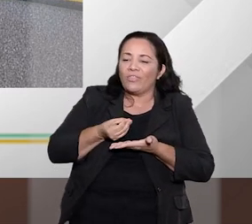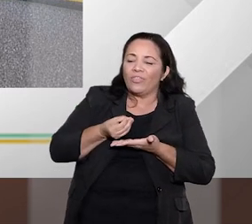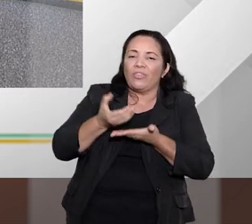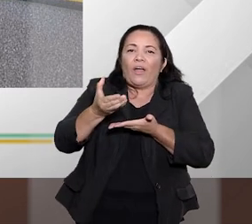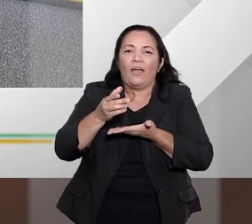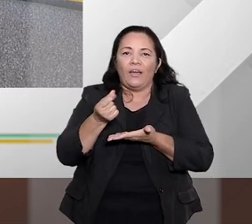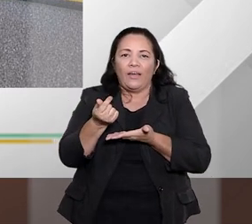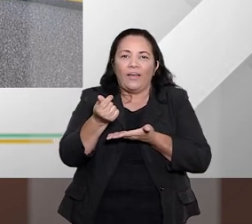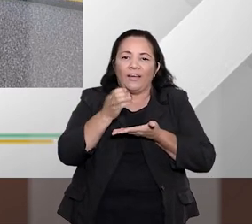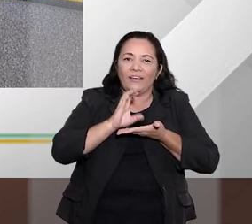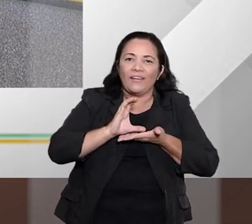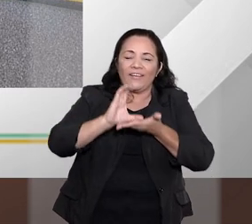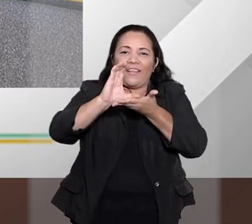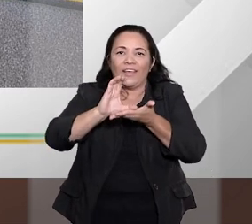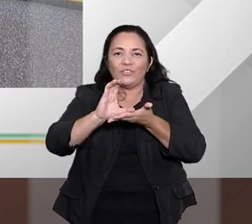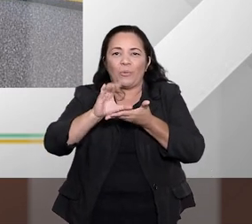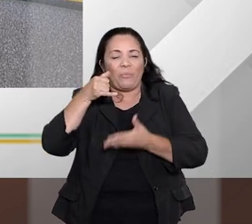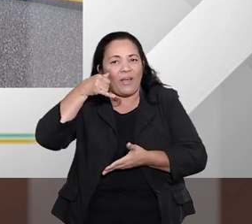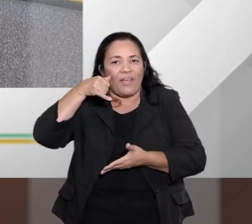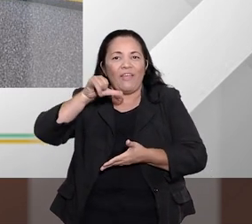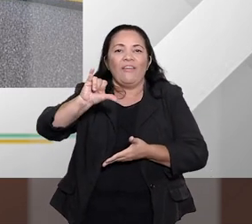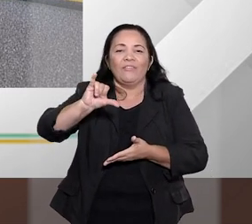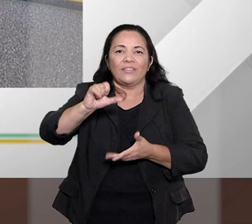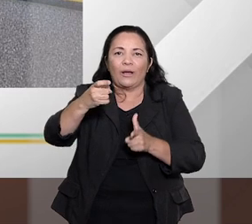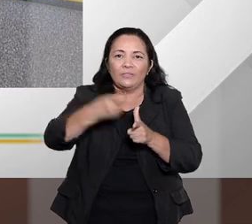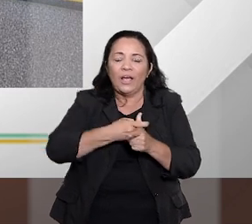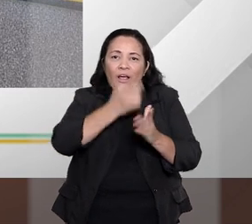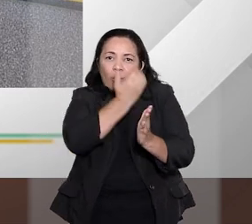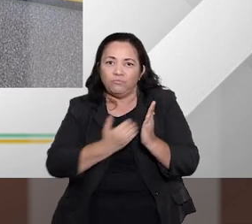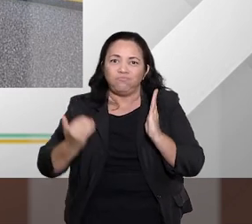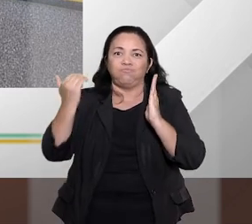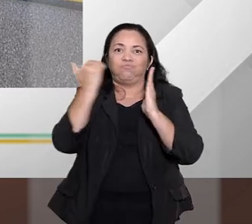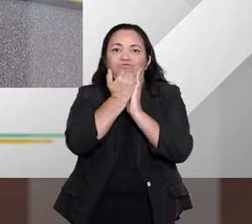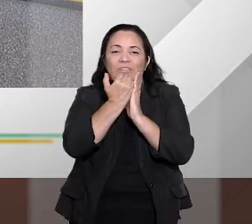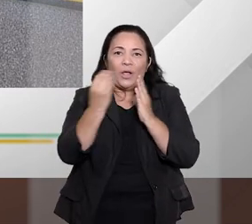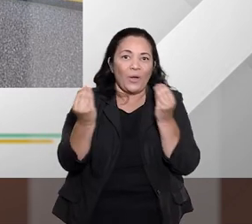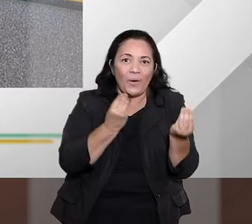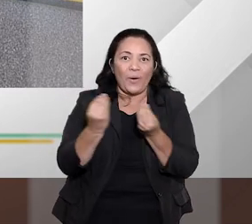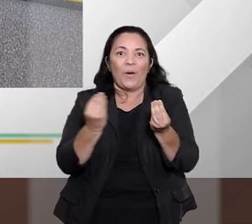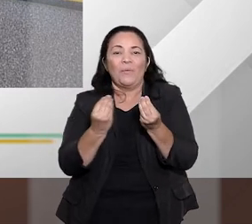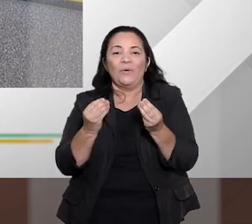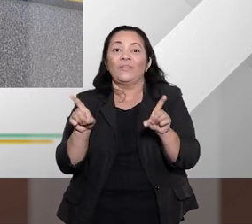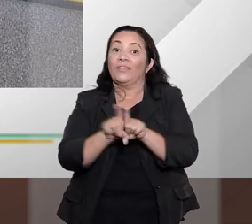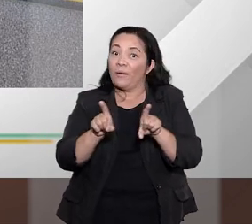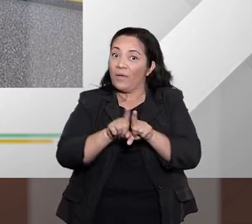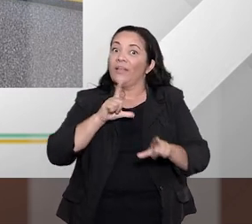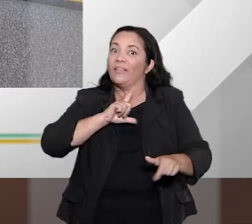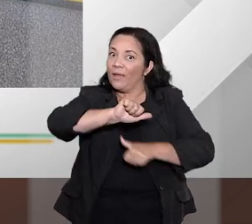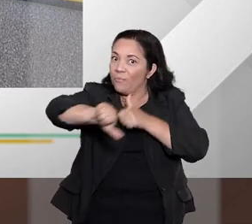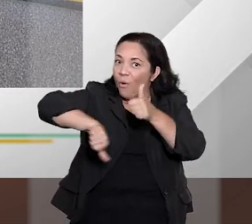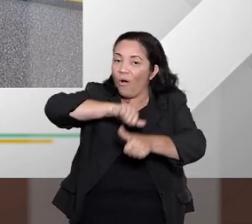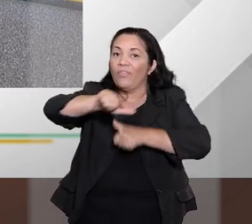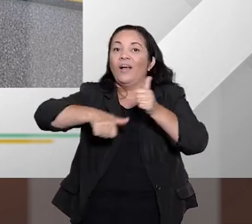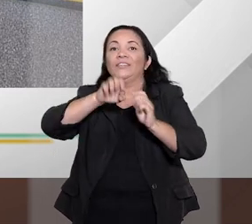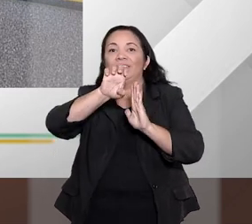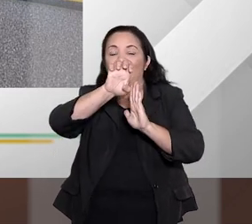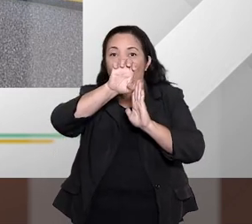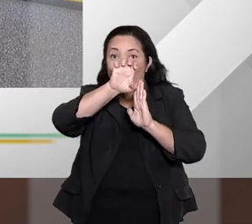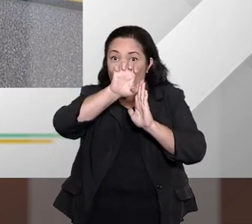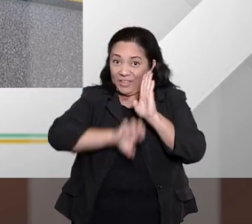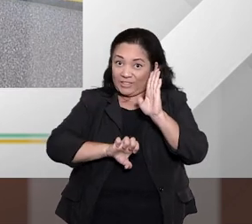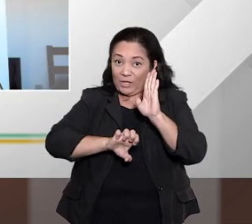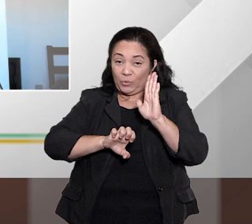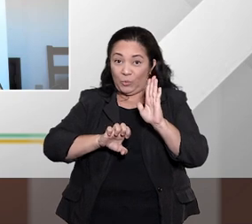consumidor e dispor sobre a prevenção e o tratamento do superendividamento. Também trouxe mudanças no Estatuto do